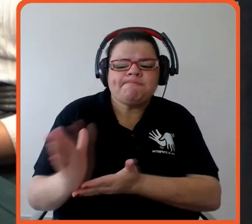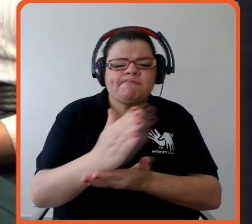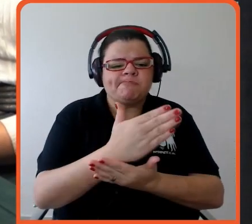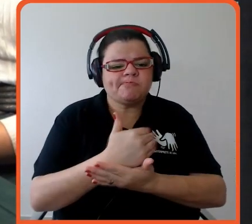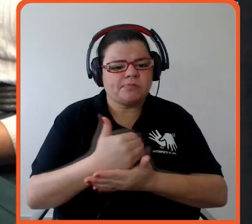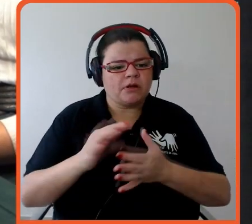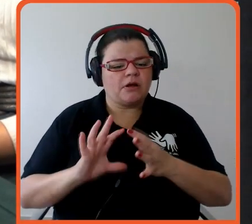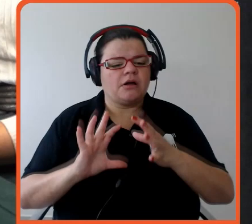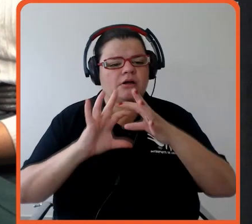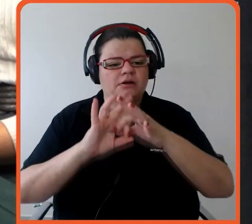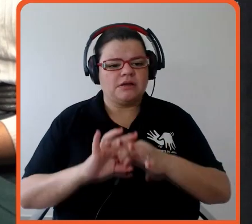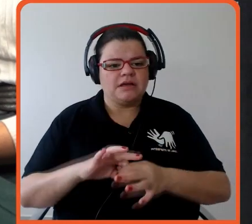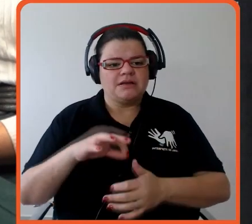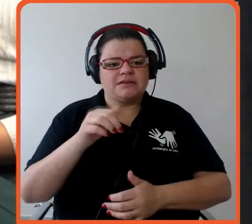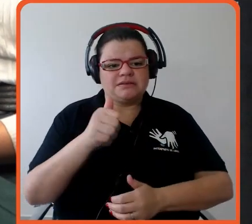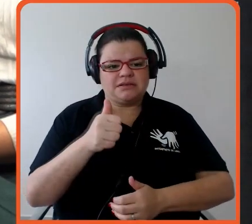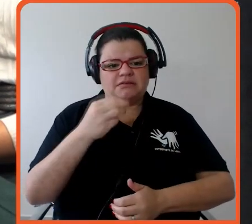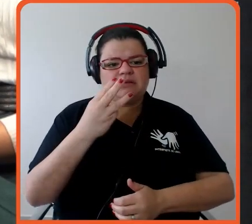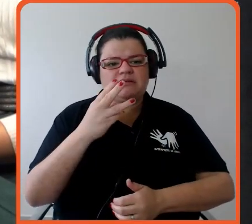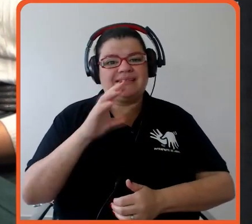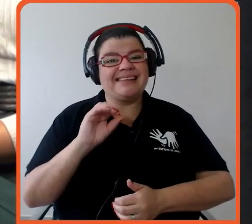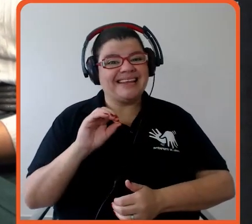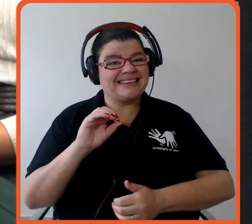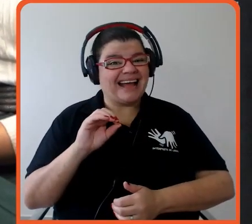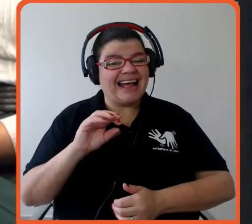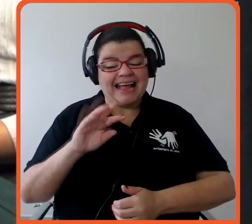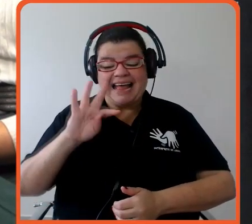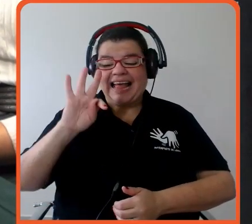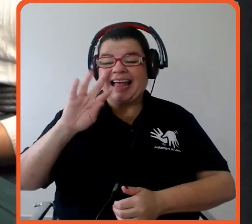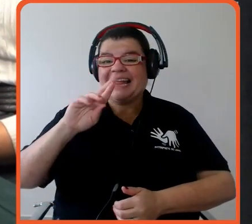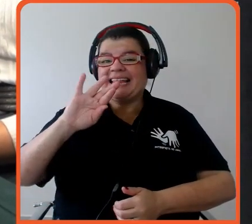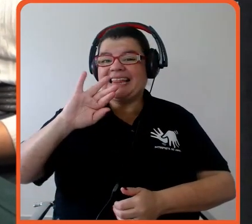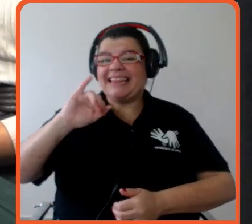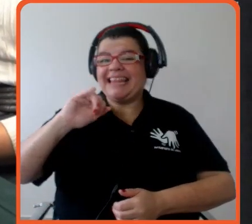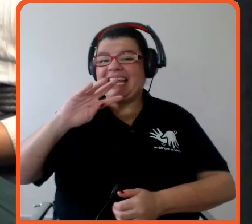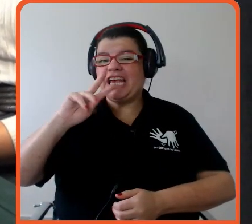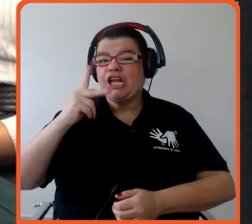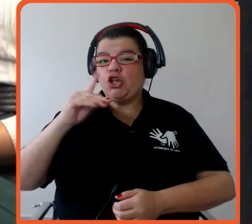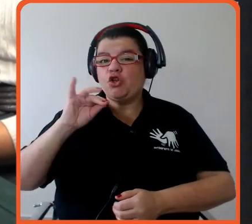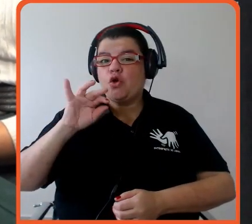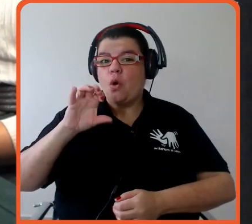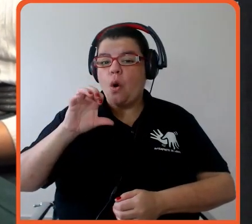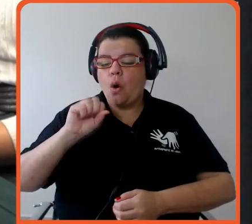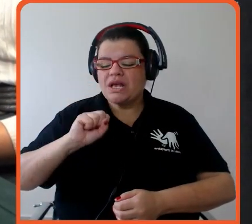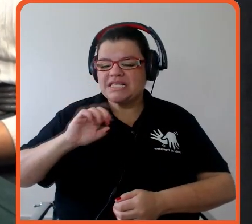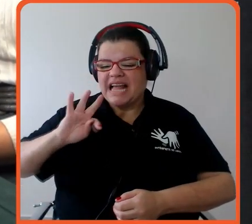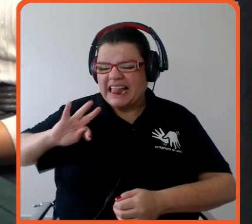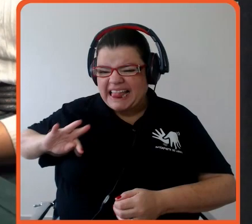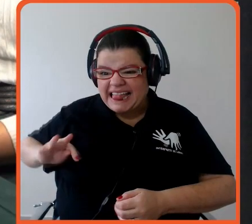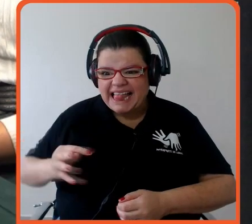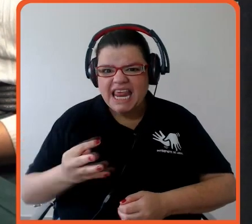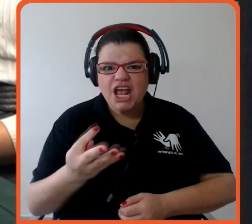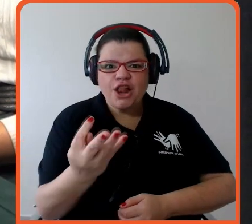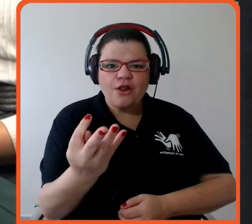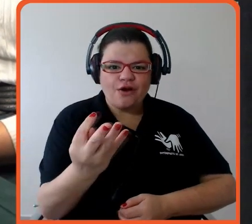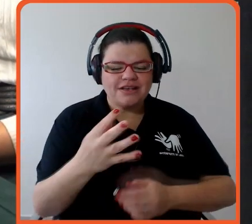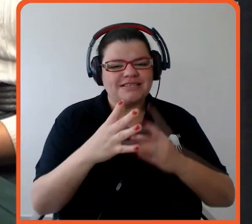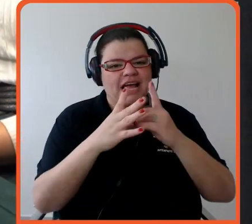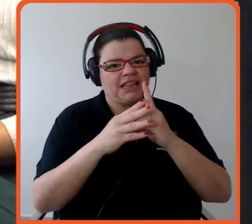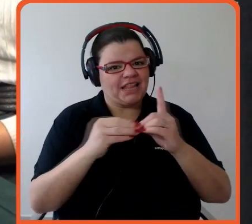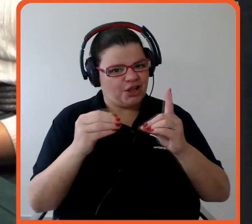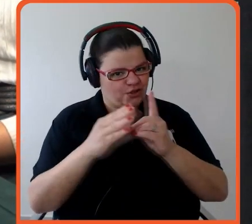trilhões de dólares, né, então 130 trilhões de dólares comprometidos com Net Zero, tá,